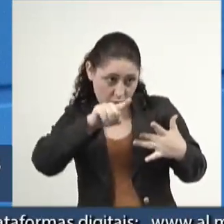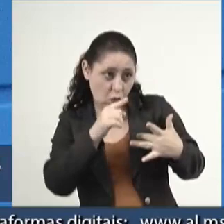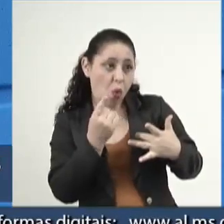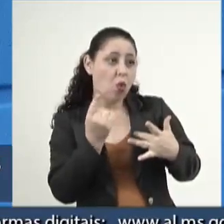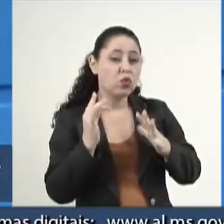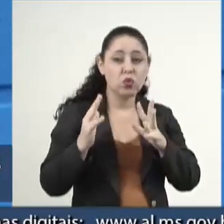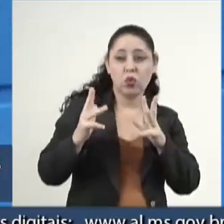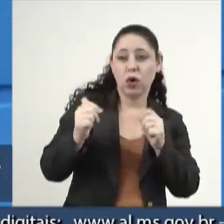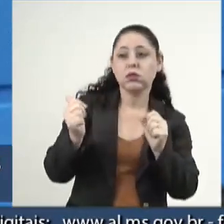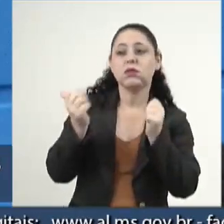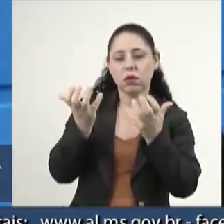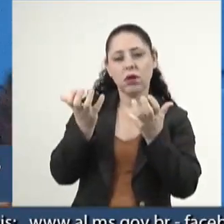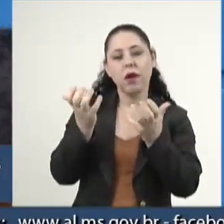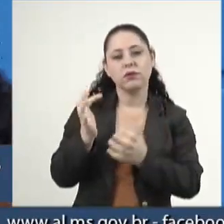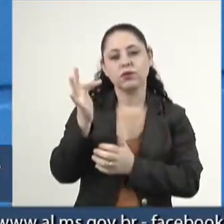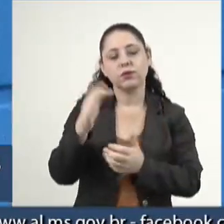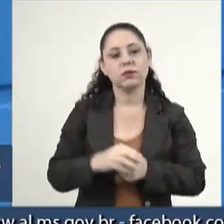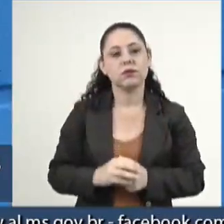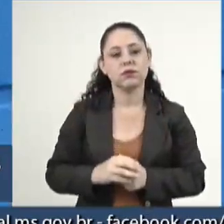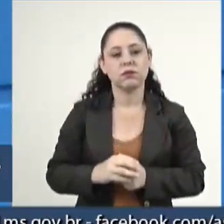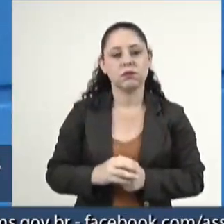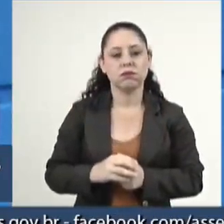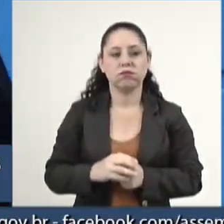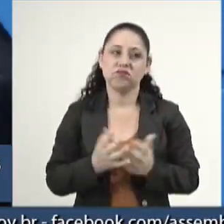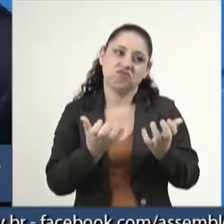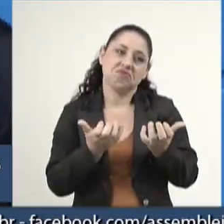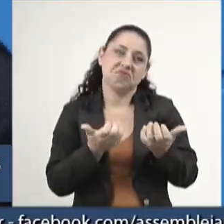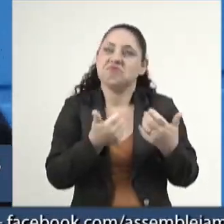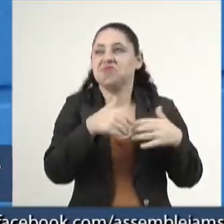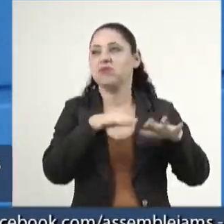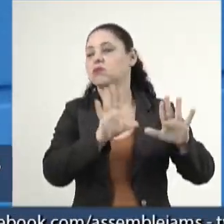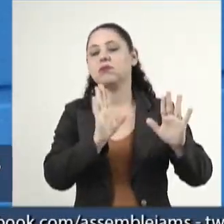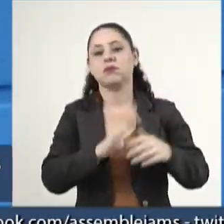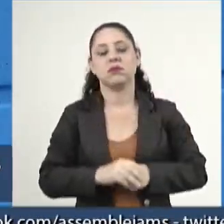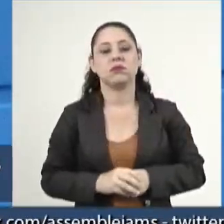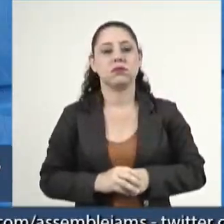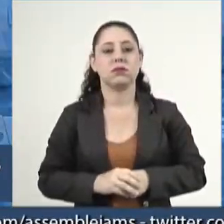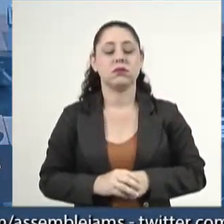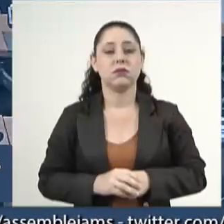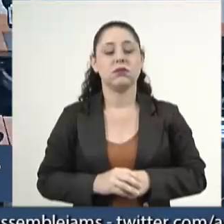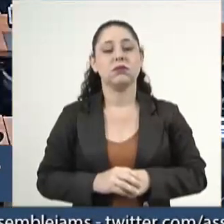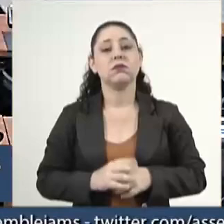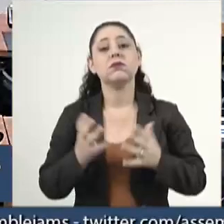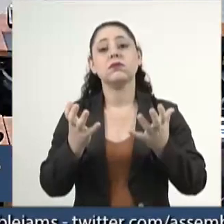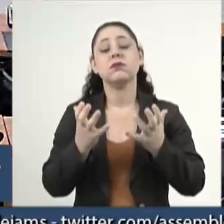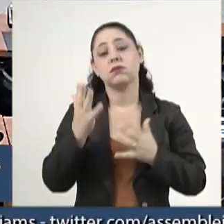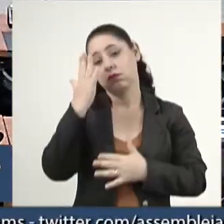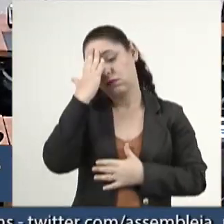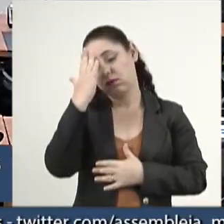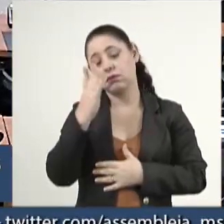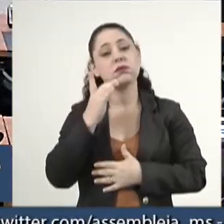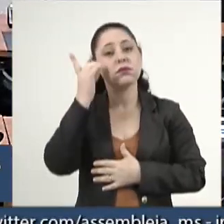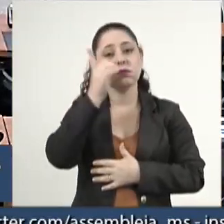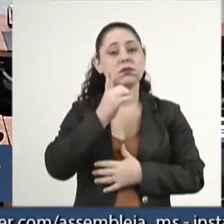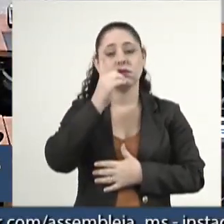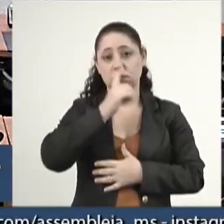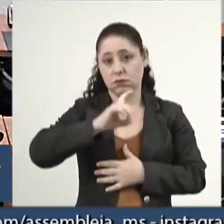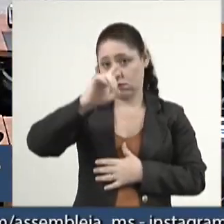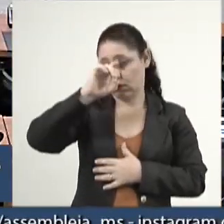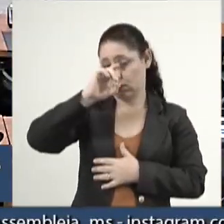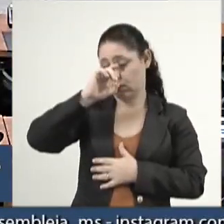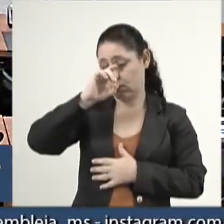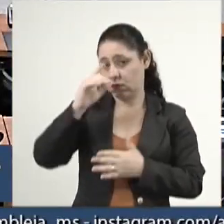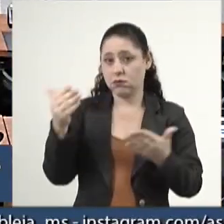tantos outros queremos. Queiram eles ou não. Agora, eu quero agradecer a parte do deputado Zeca do PT,